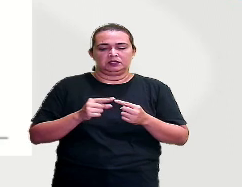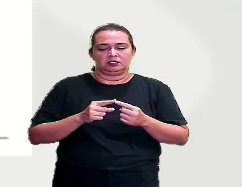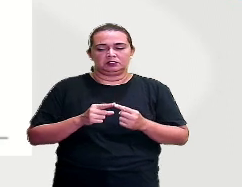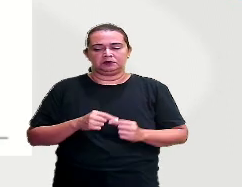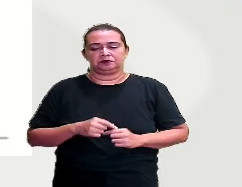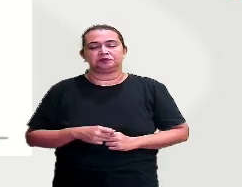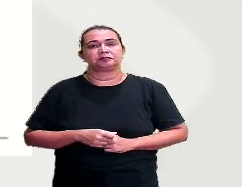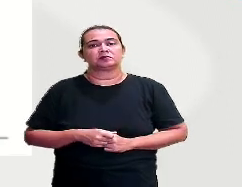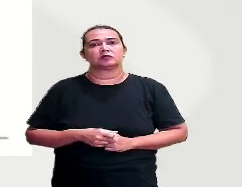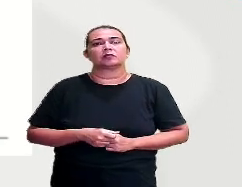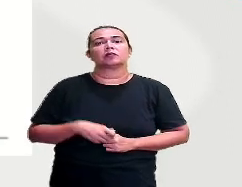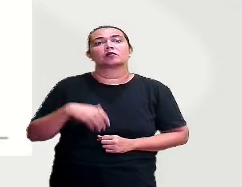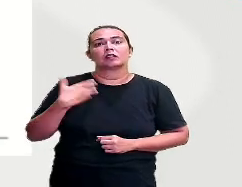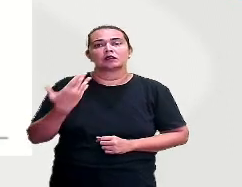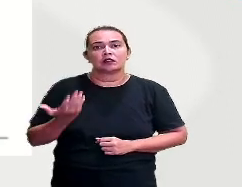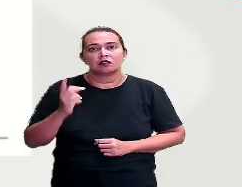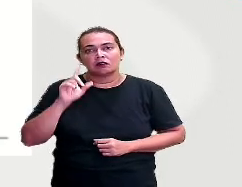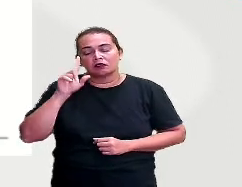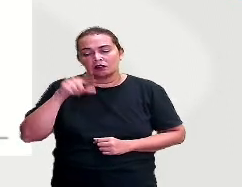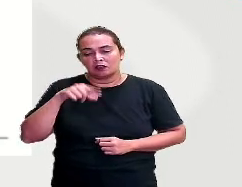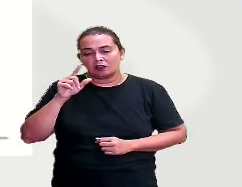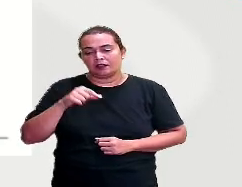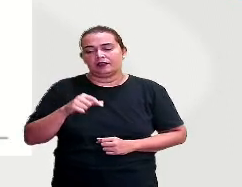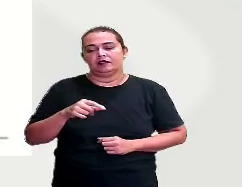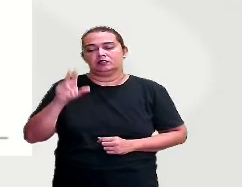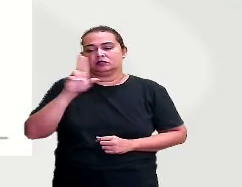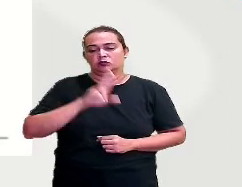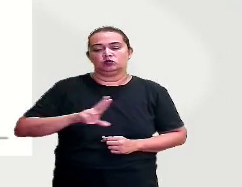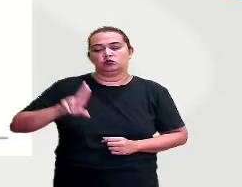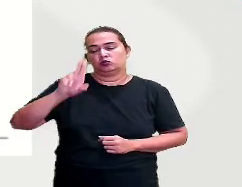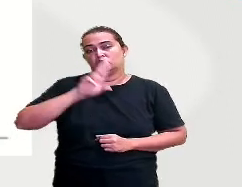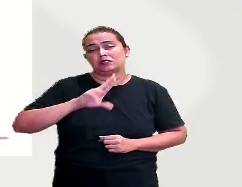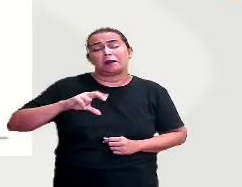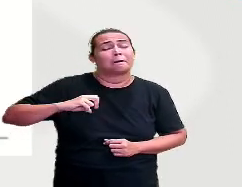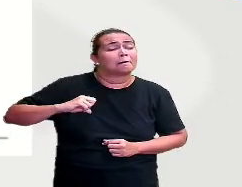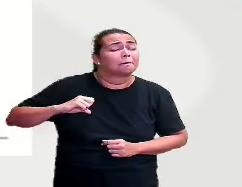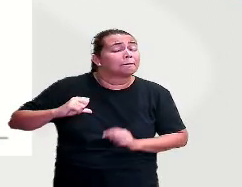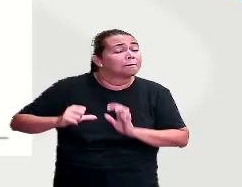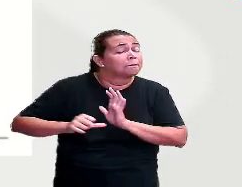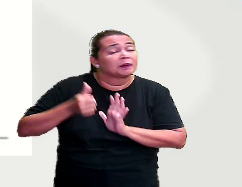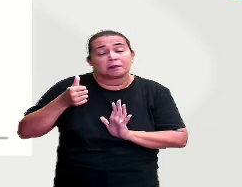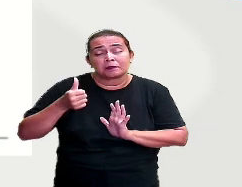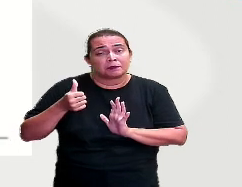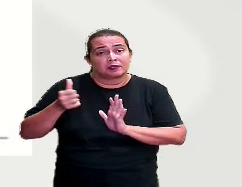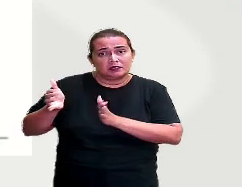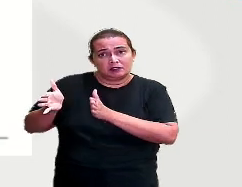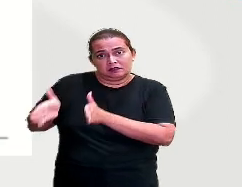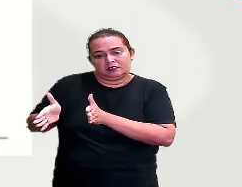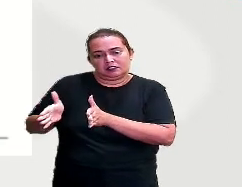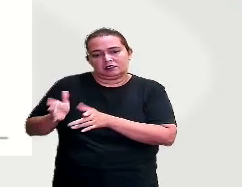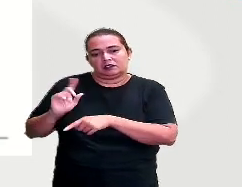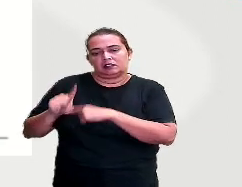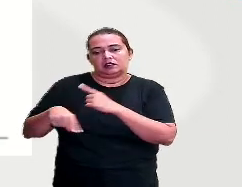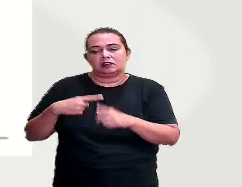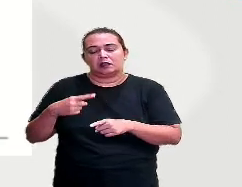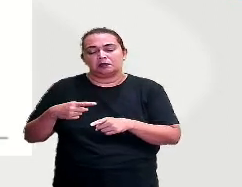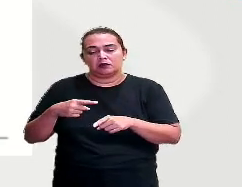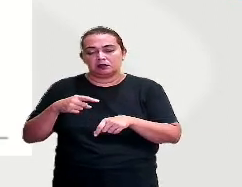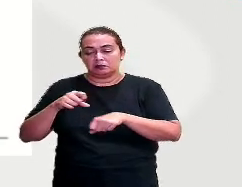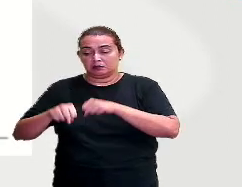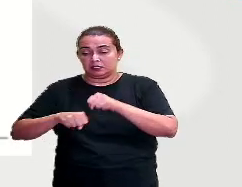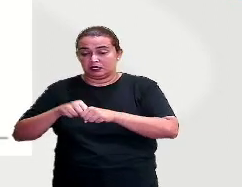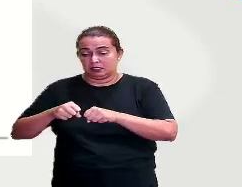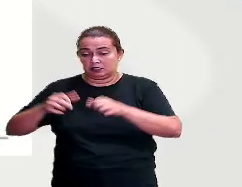que a gente usa no início da vida, Na primeira fase da vida, do desenvolvimento. E depois, seria o velocípede ou a